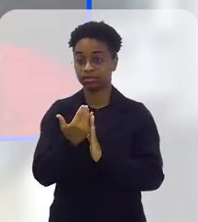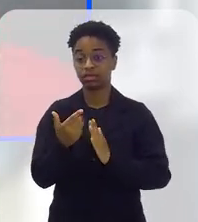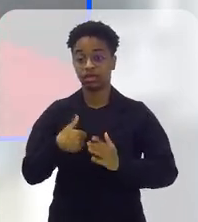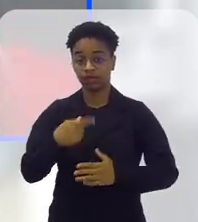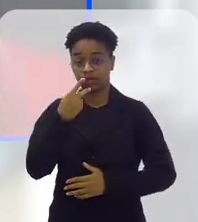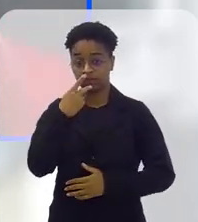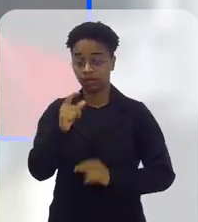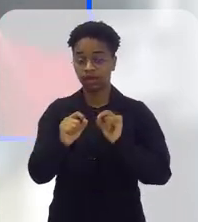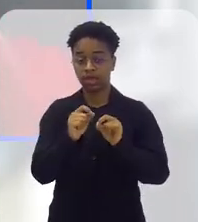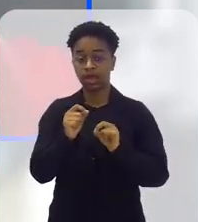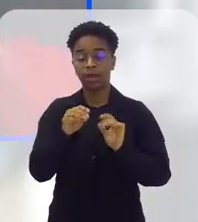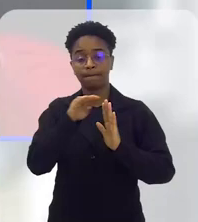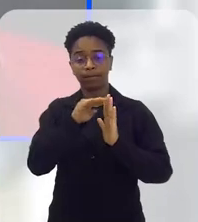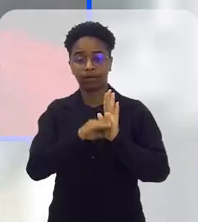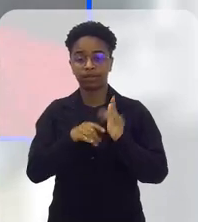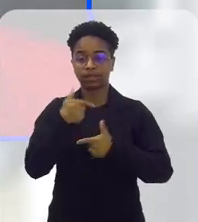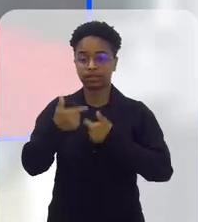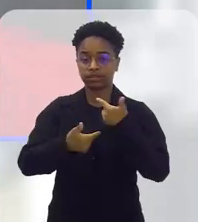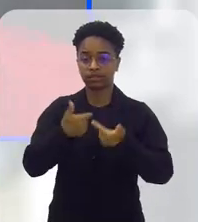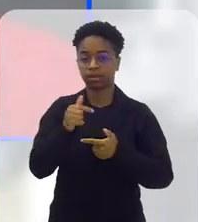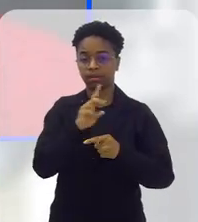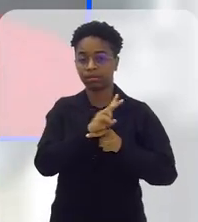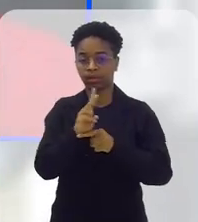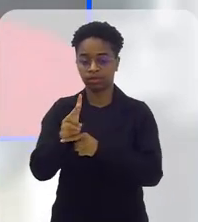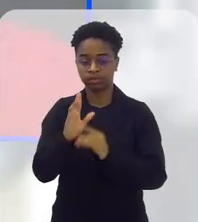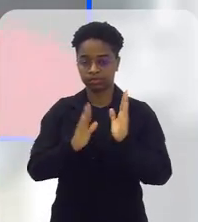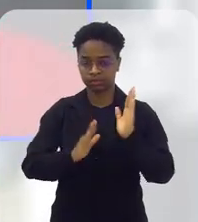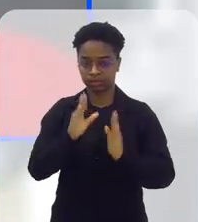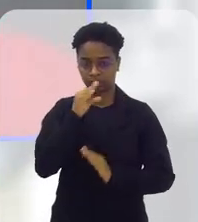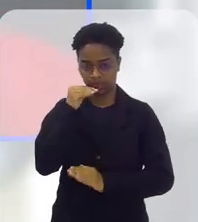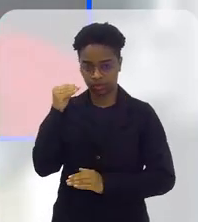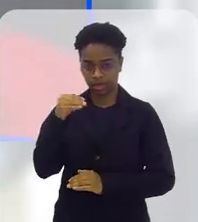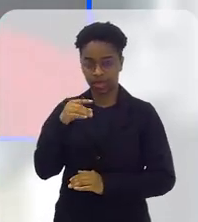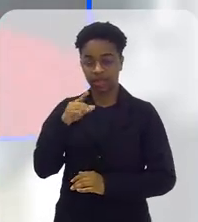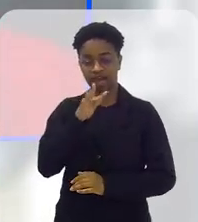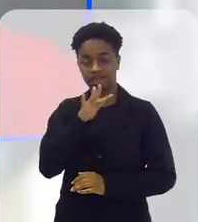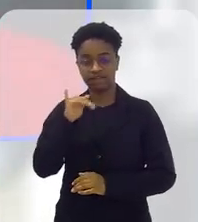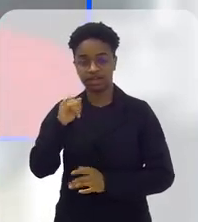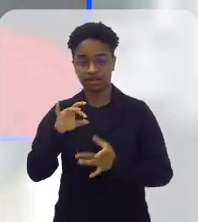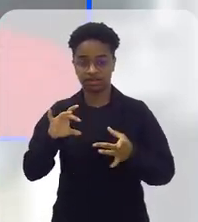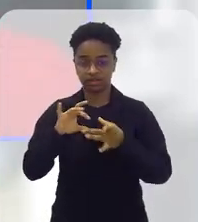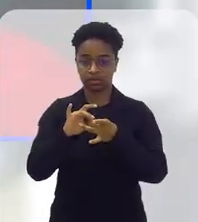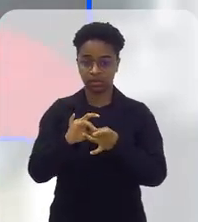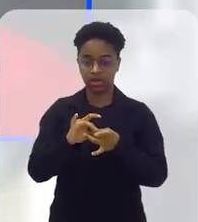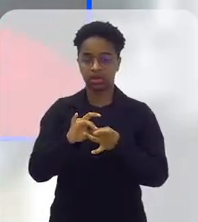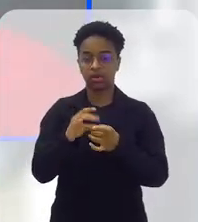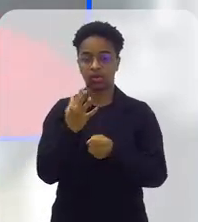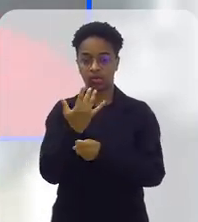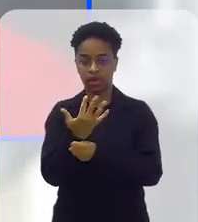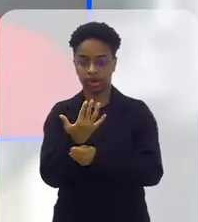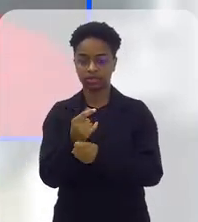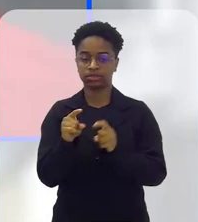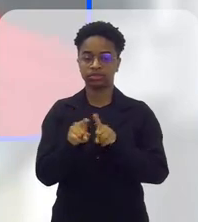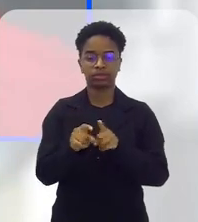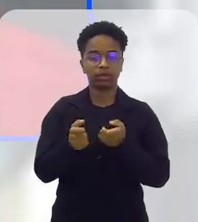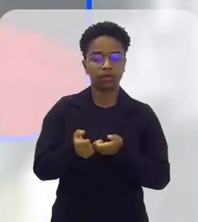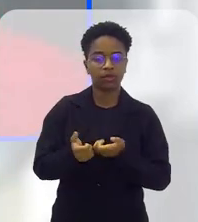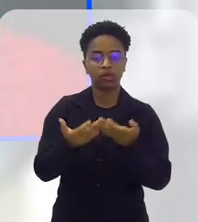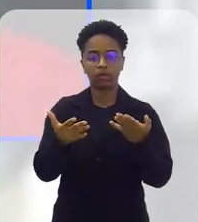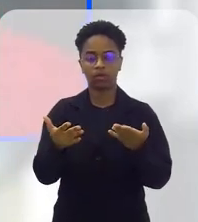PTPA, que é o Programa de Trabalho Protegido na Adolescência, onde a FIA tem uma parceria com a Universidade do Estado do Rio de Janeiro,